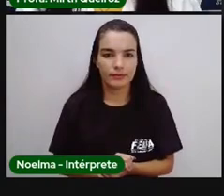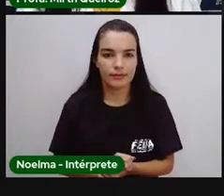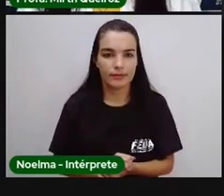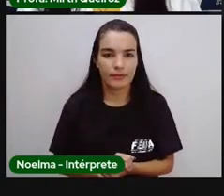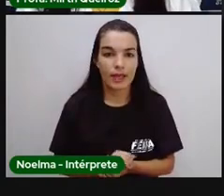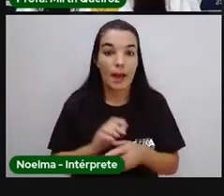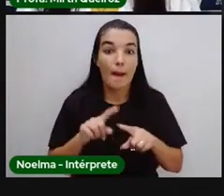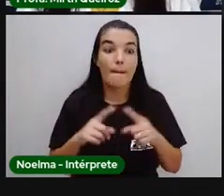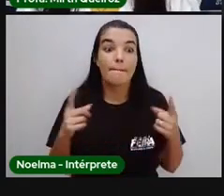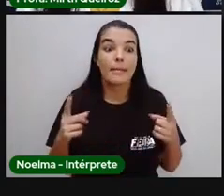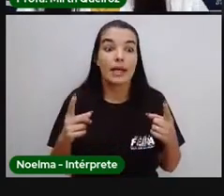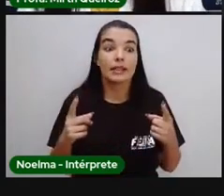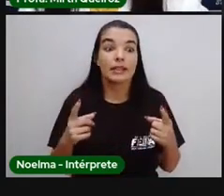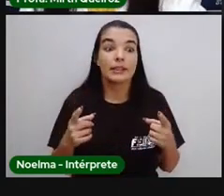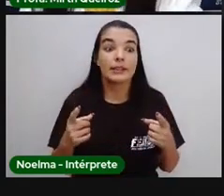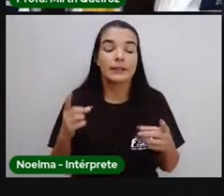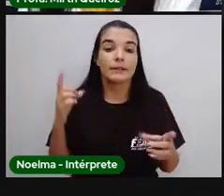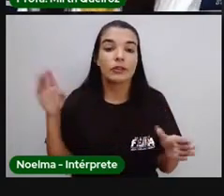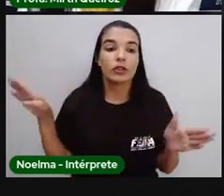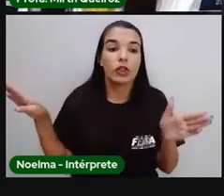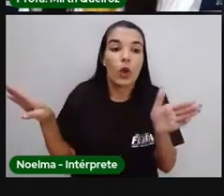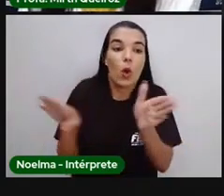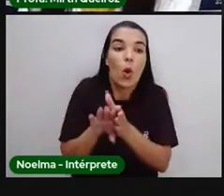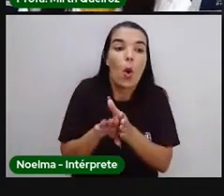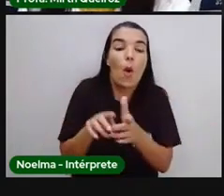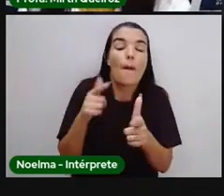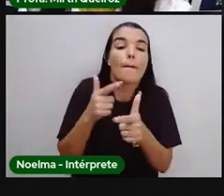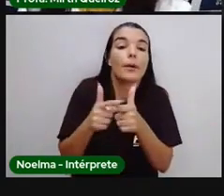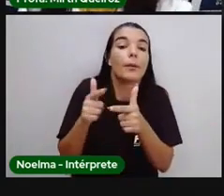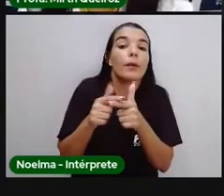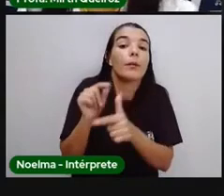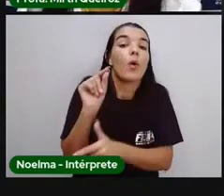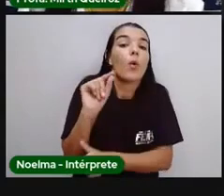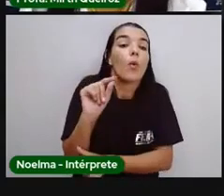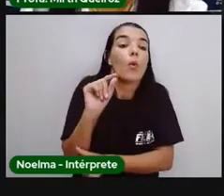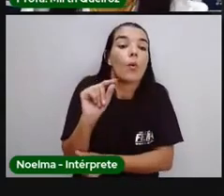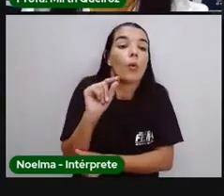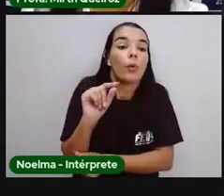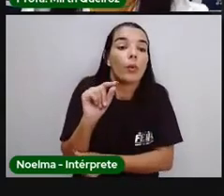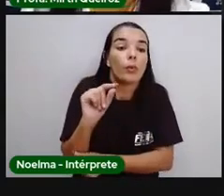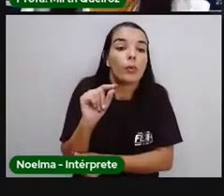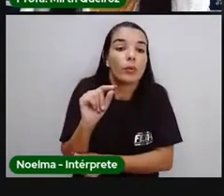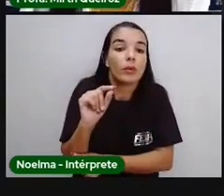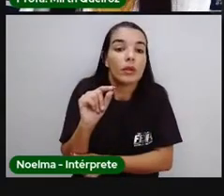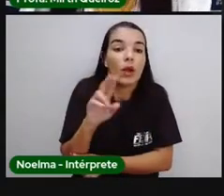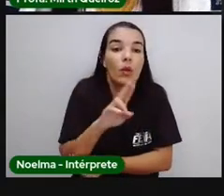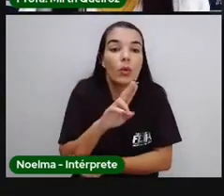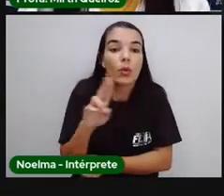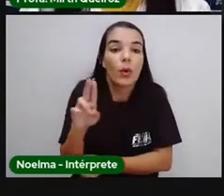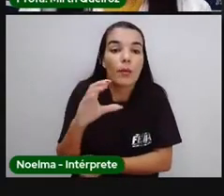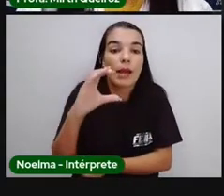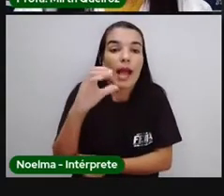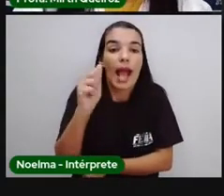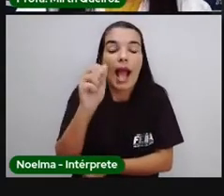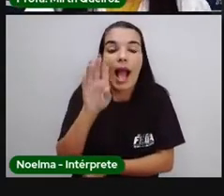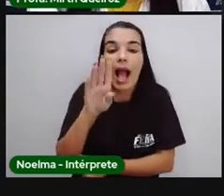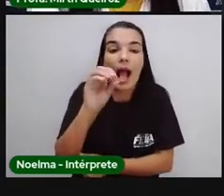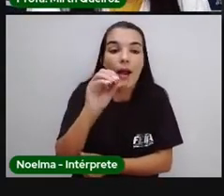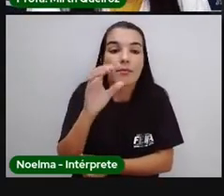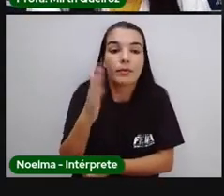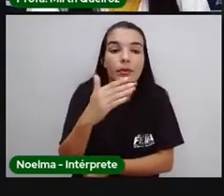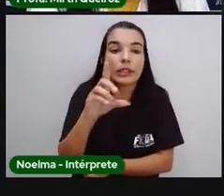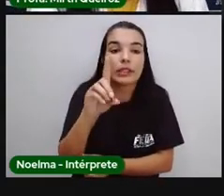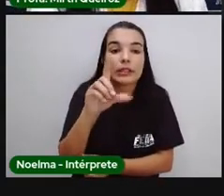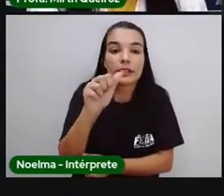Mas aí é onde veio o problema. Existia ali o Cabo das Tormentas. Nesse